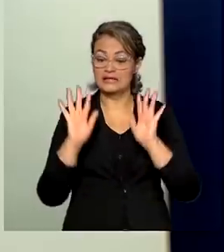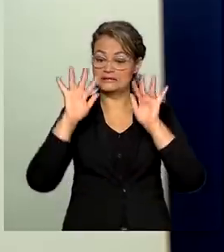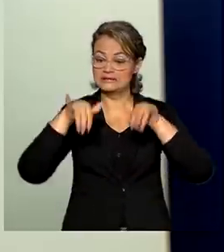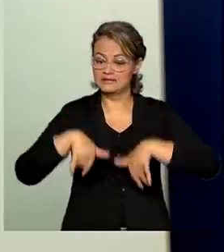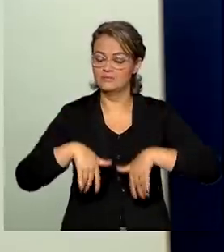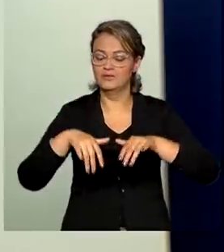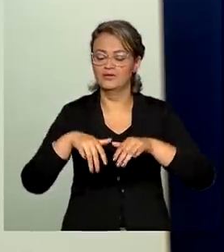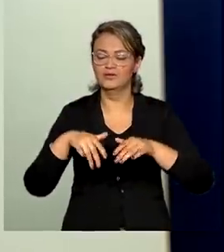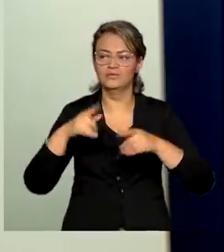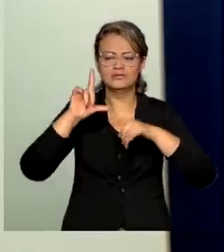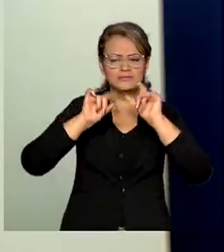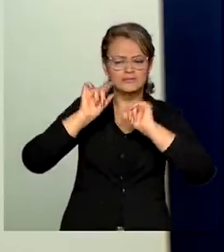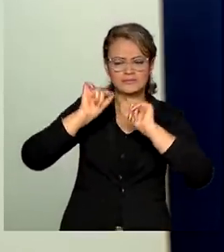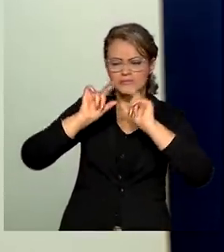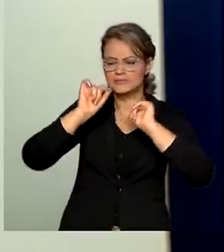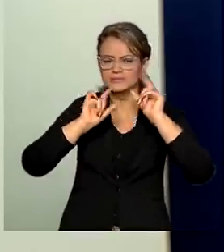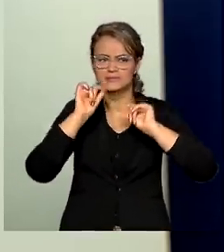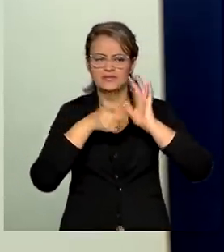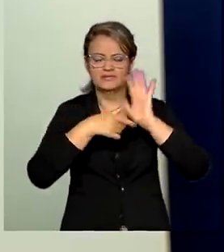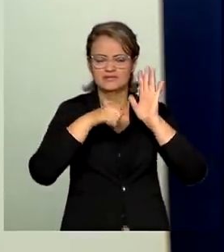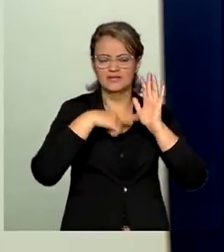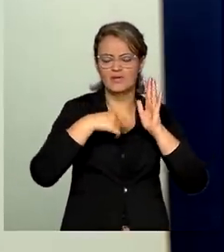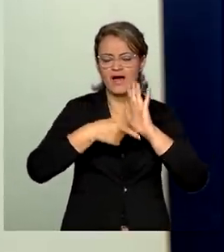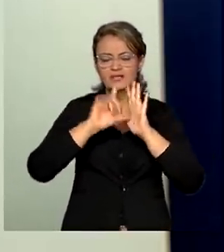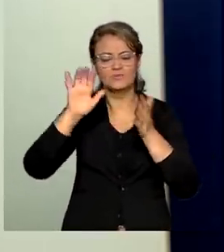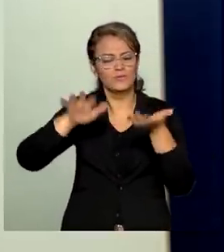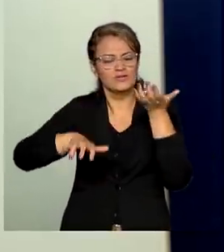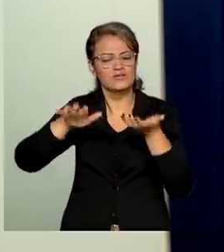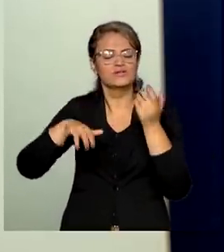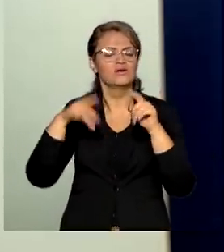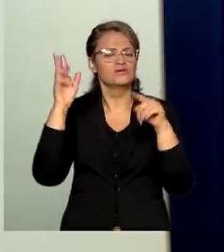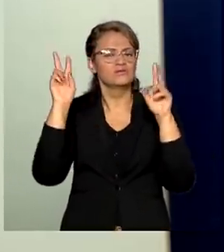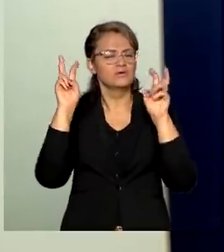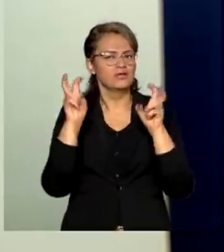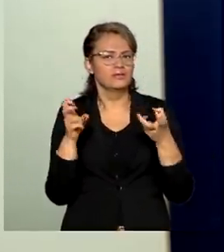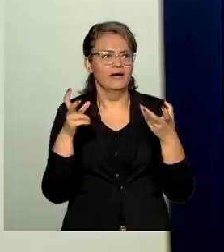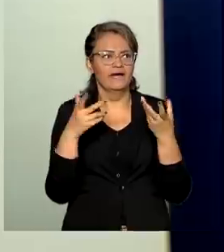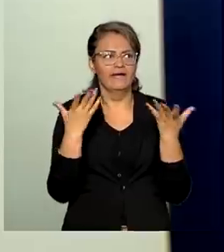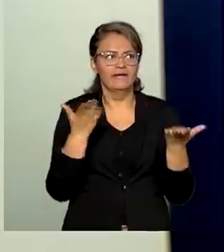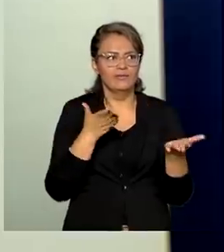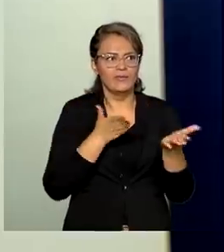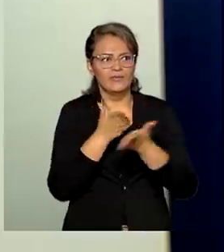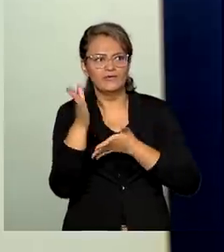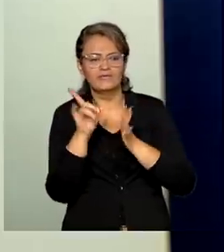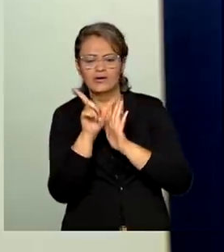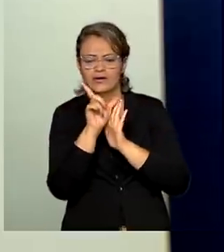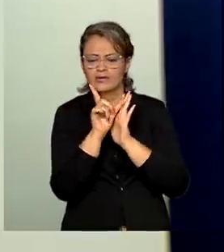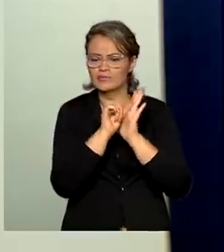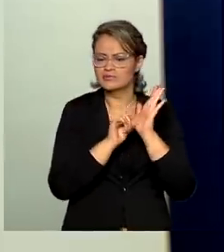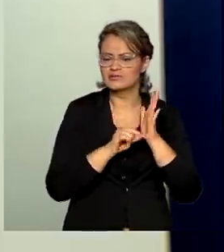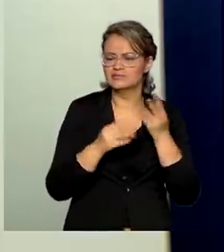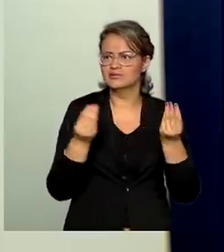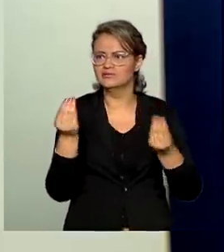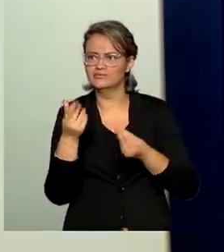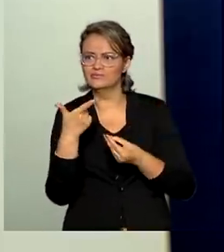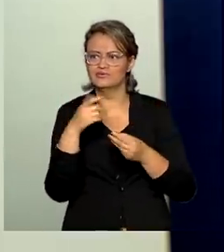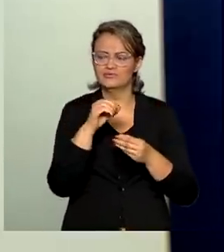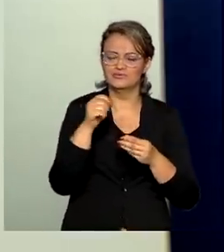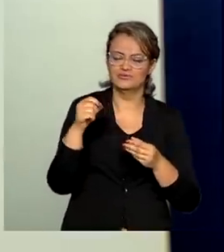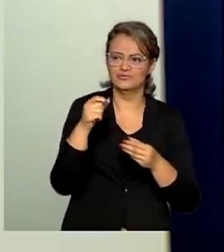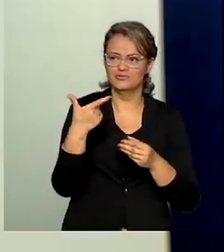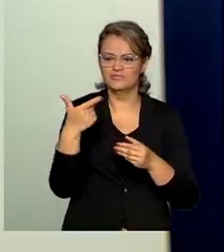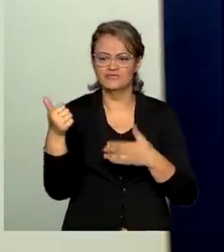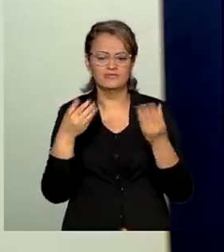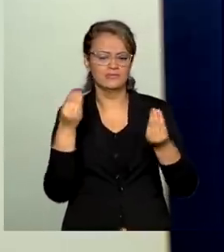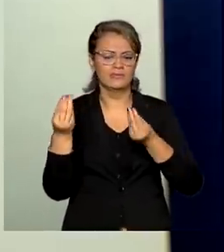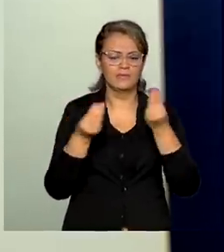a grande discussão que estava tendo dentro do Congresso Nacional sobre como aprovar o orçamento de 2021, já